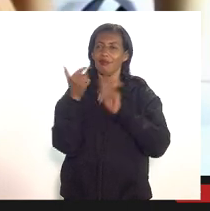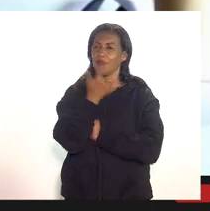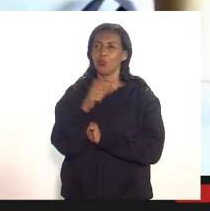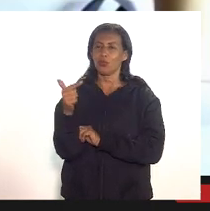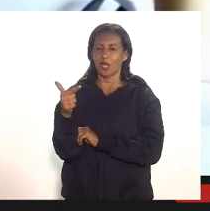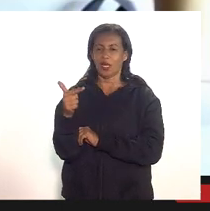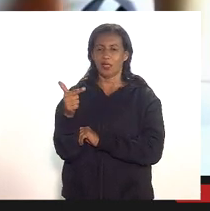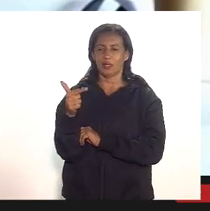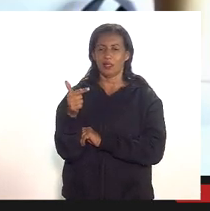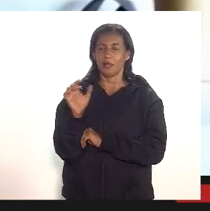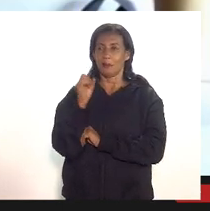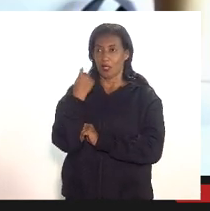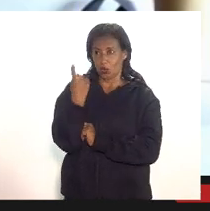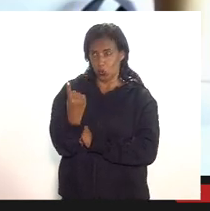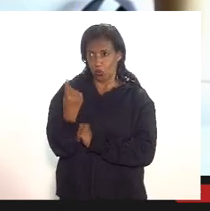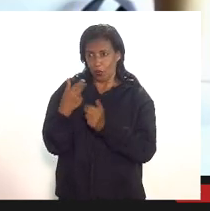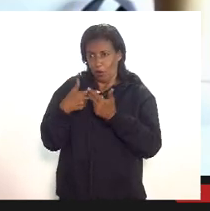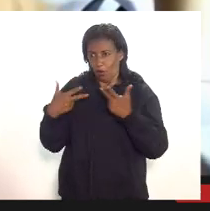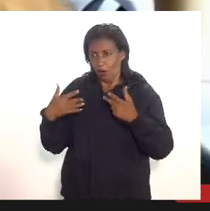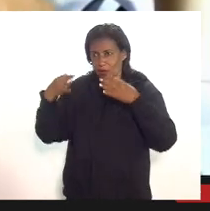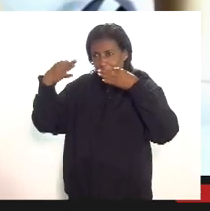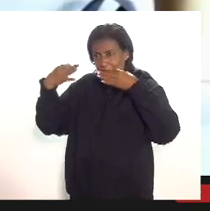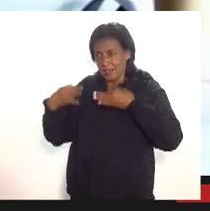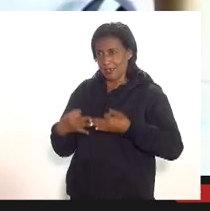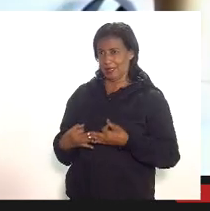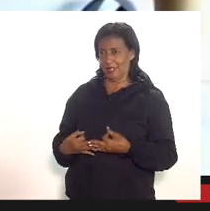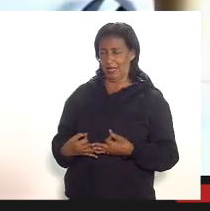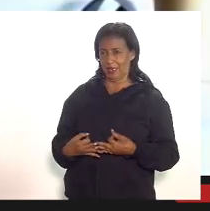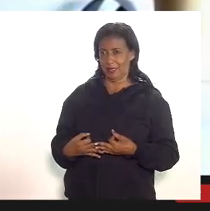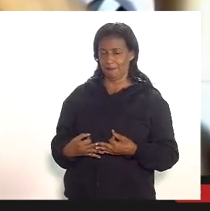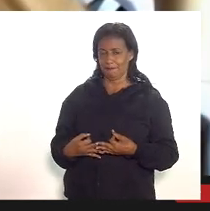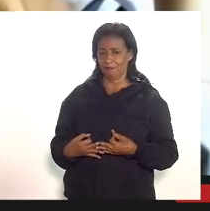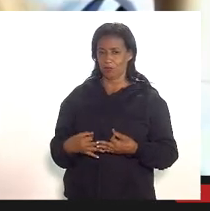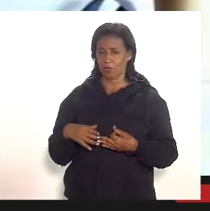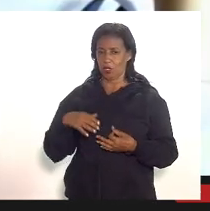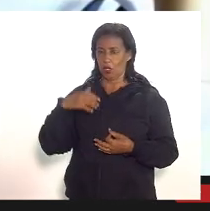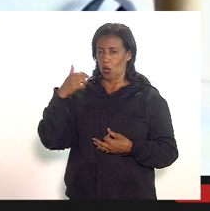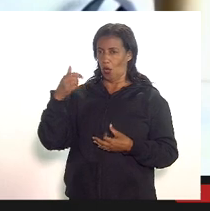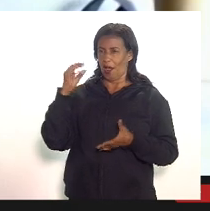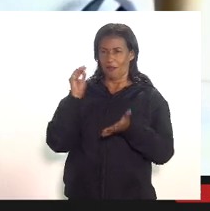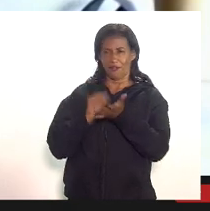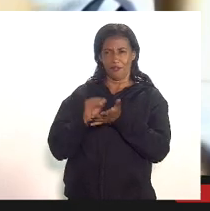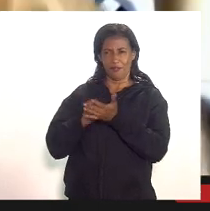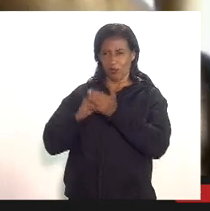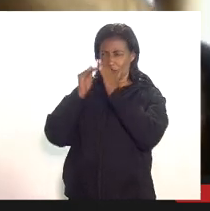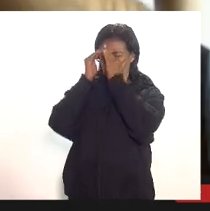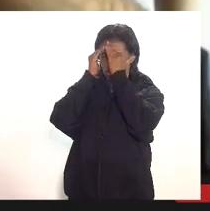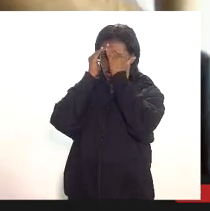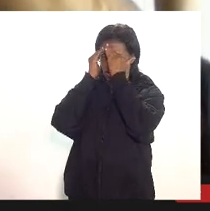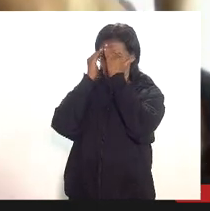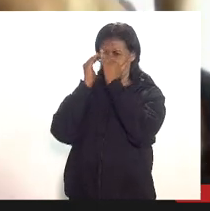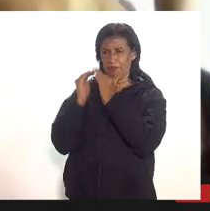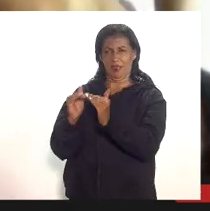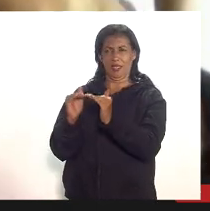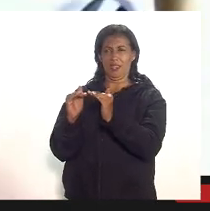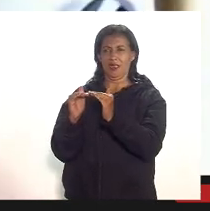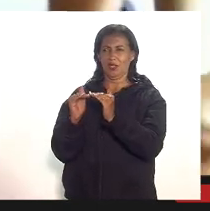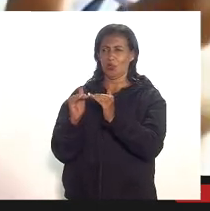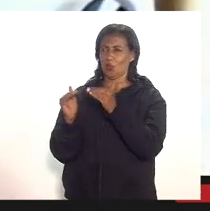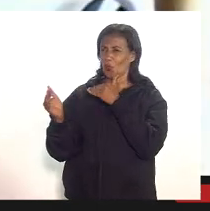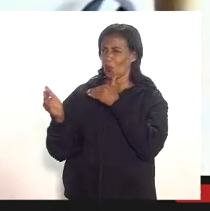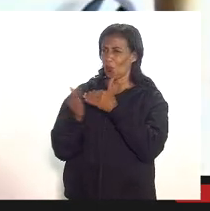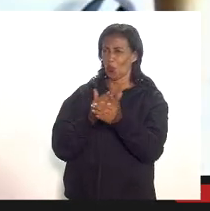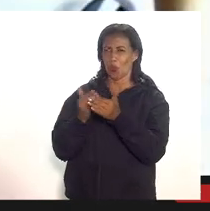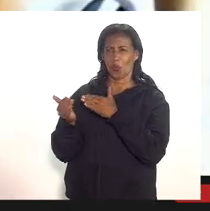tem uma coisa que claro a imprevisibilidade o desrespeito qualquer